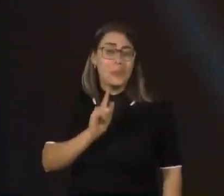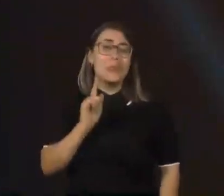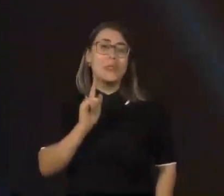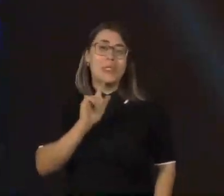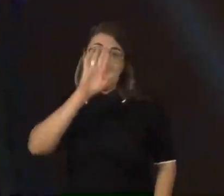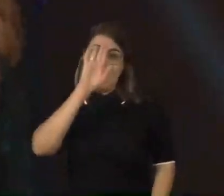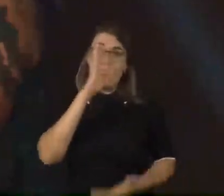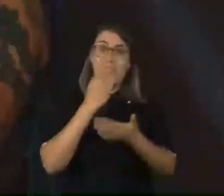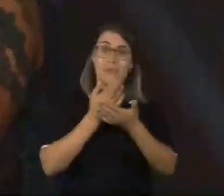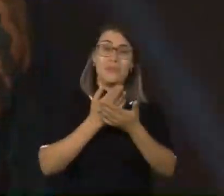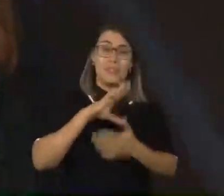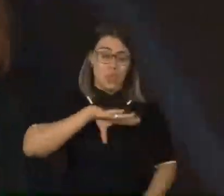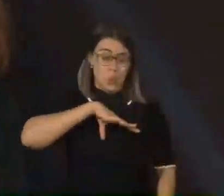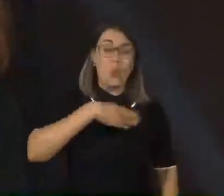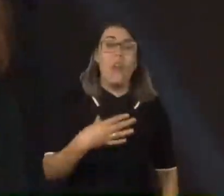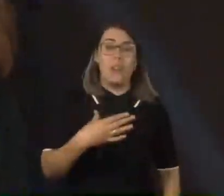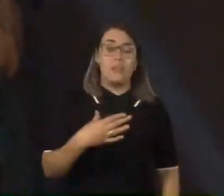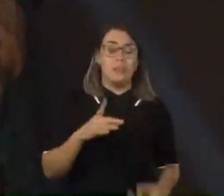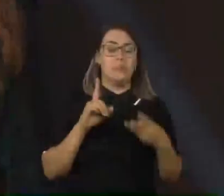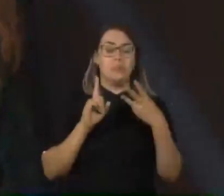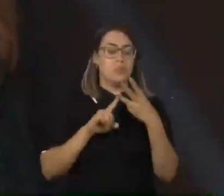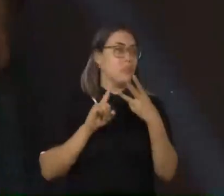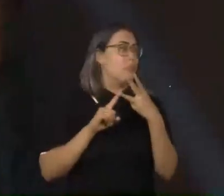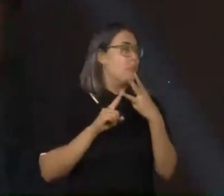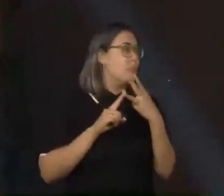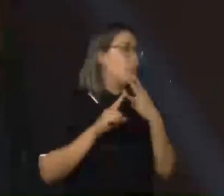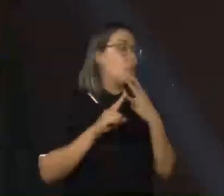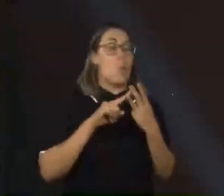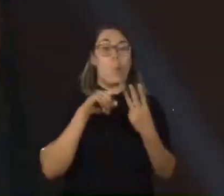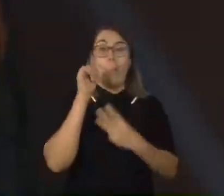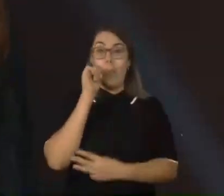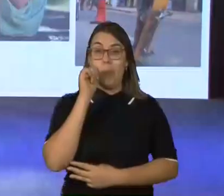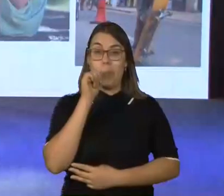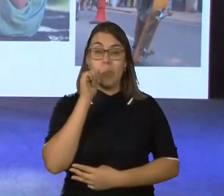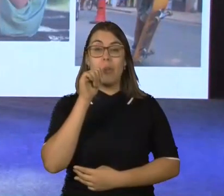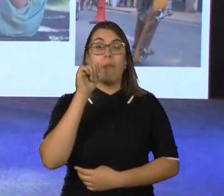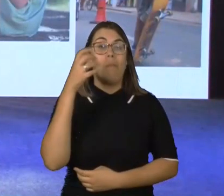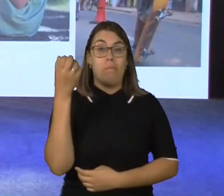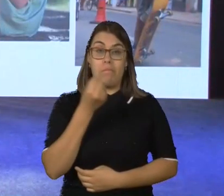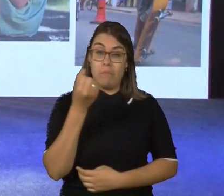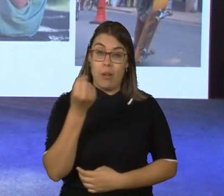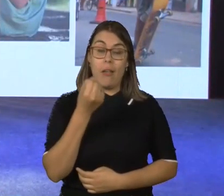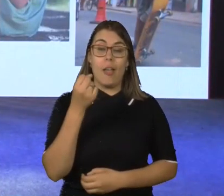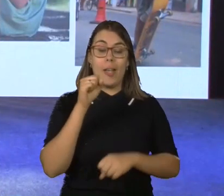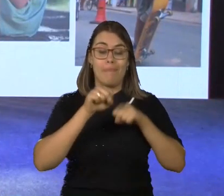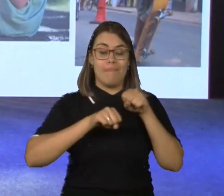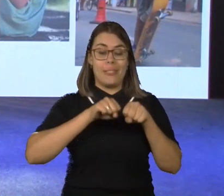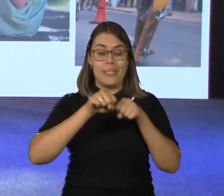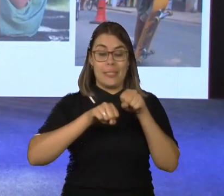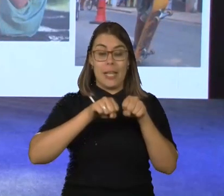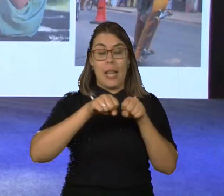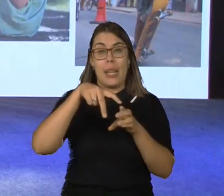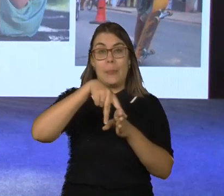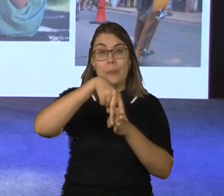resiliência. Na outra foto, uma garotinha branca que usa capacete e a bicicleta dela está no